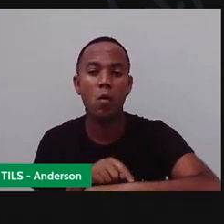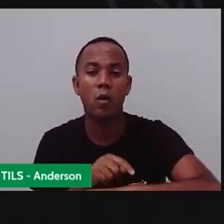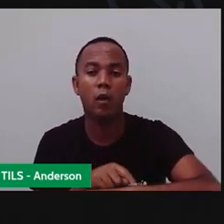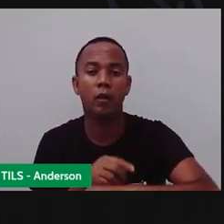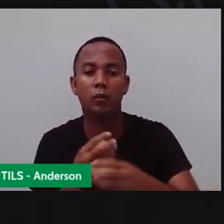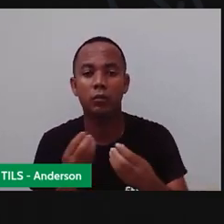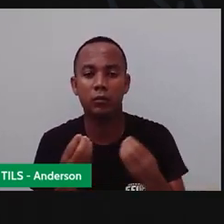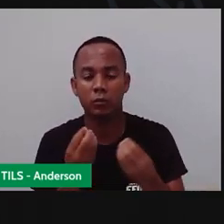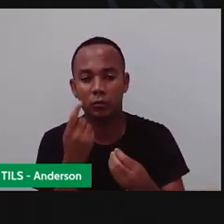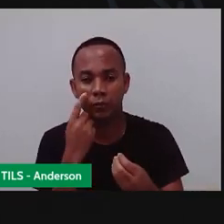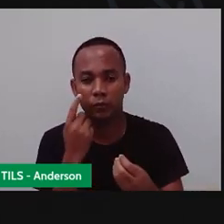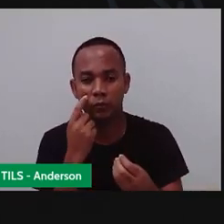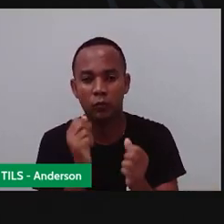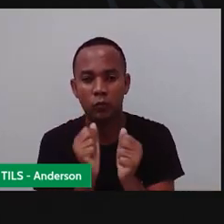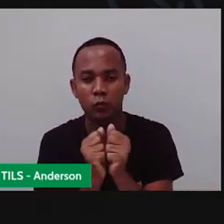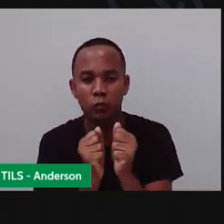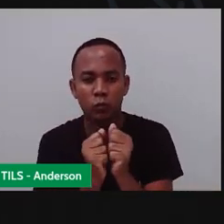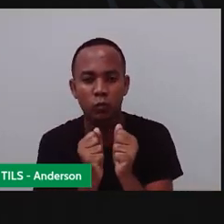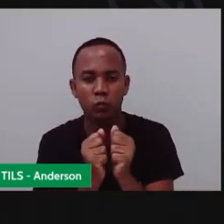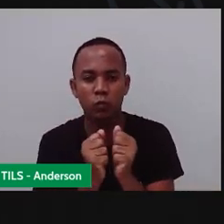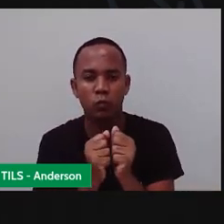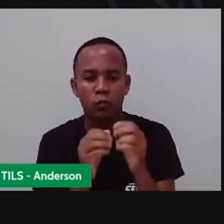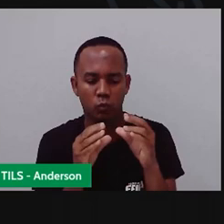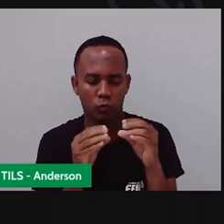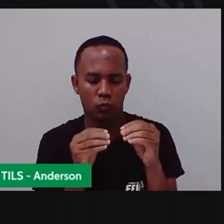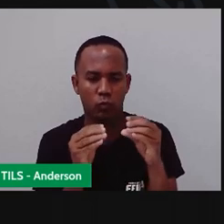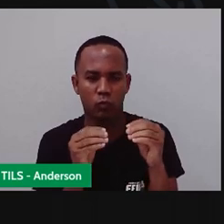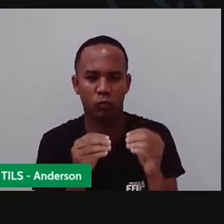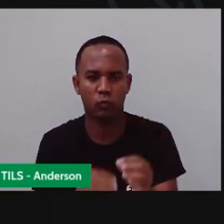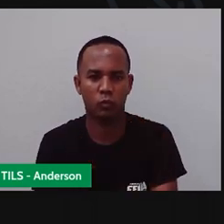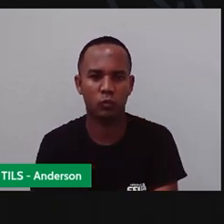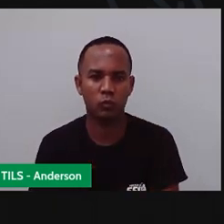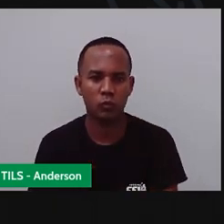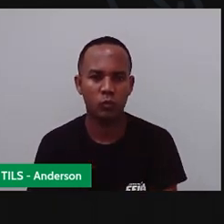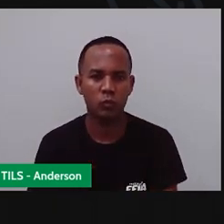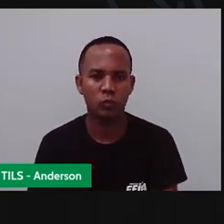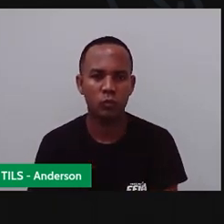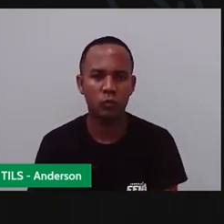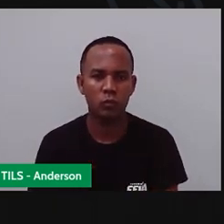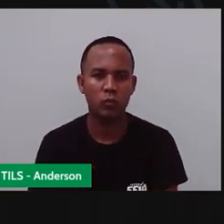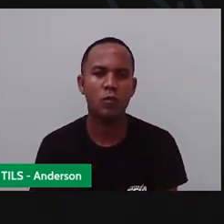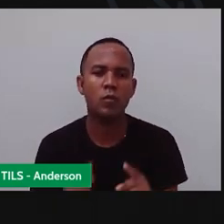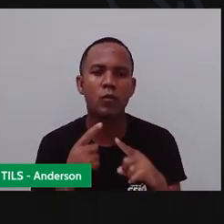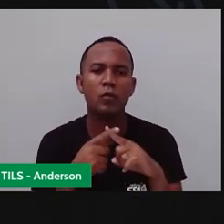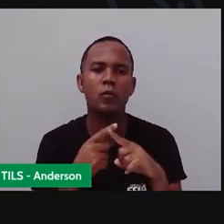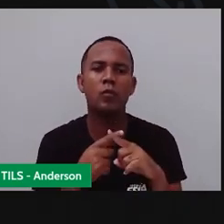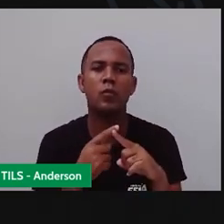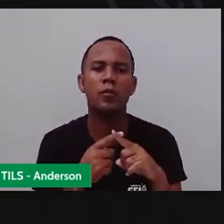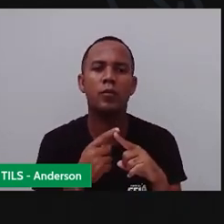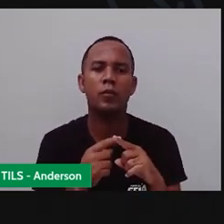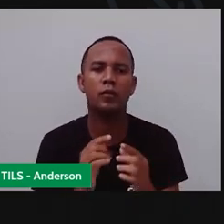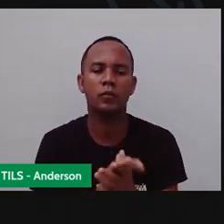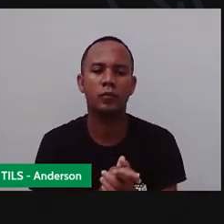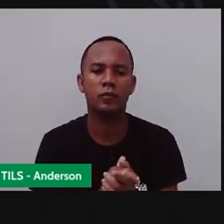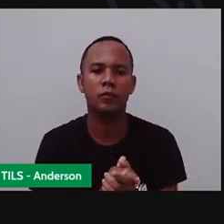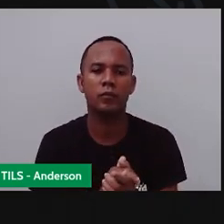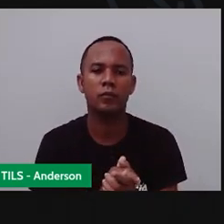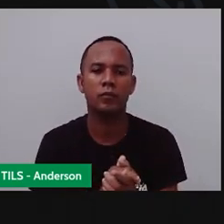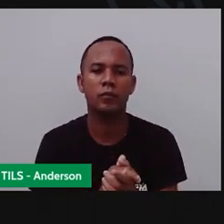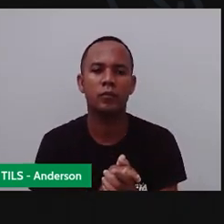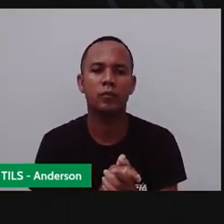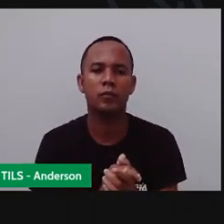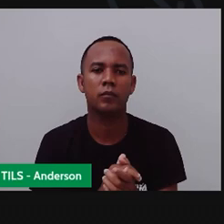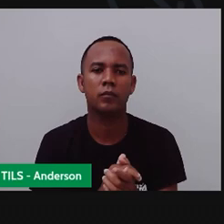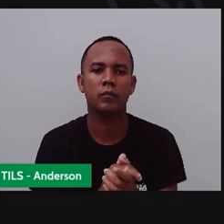pra vocês, ó, juntarem assim. E formarem as quatro pontas. Por quê? Porque o relógio, é dividido, não é